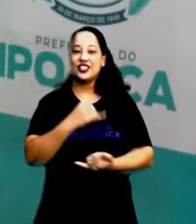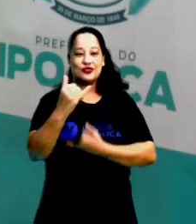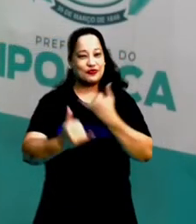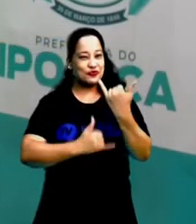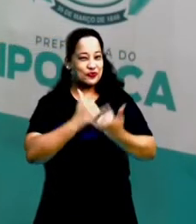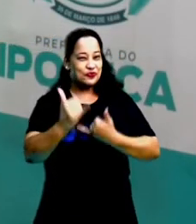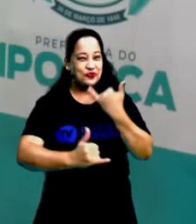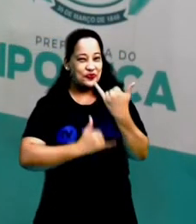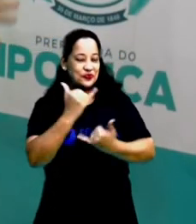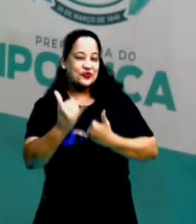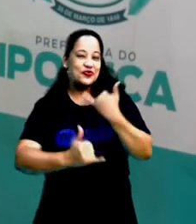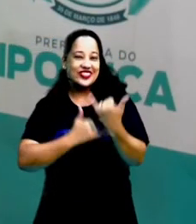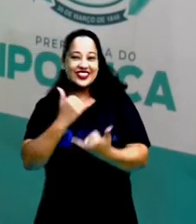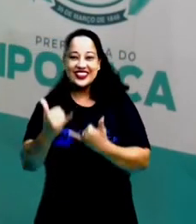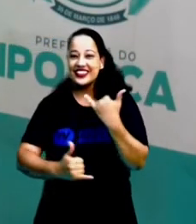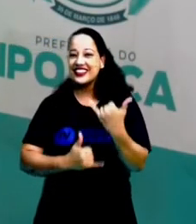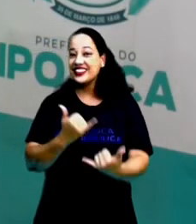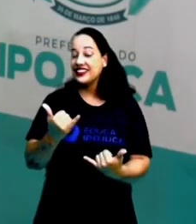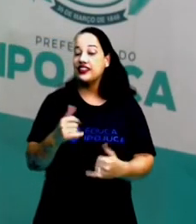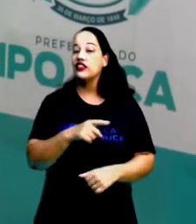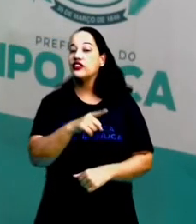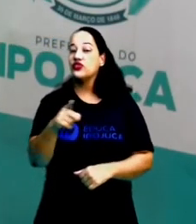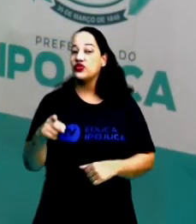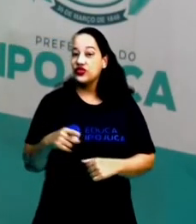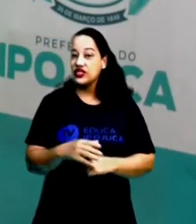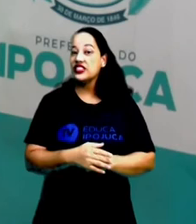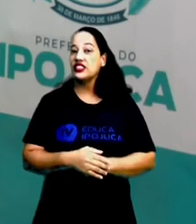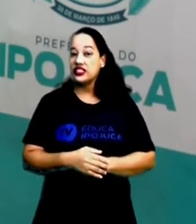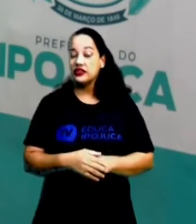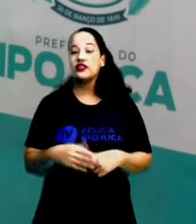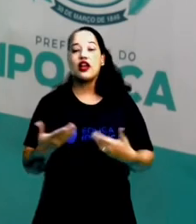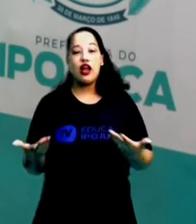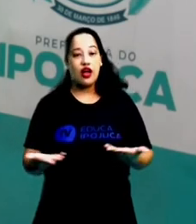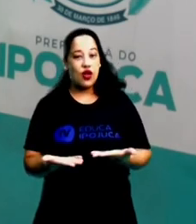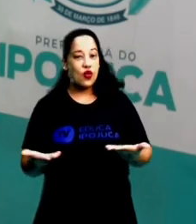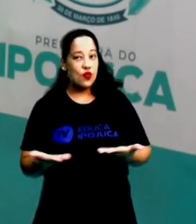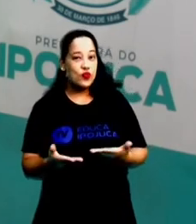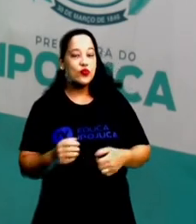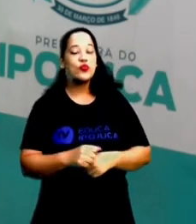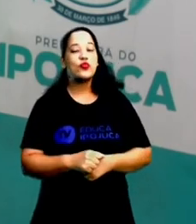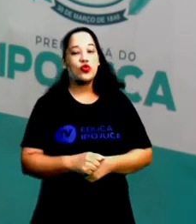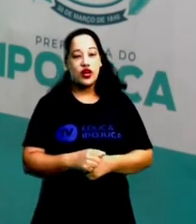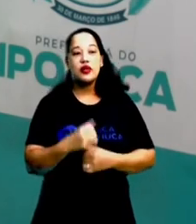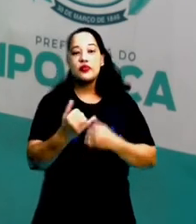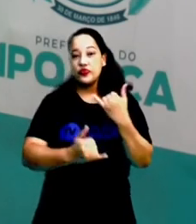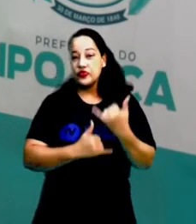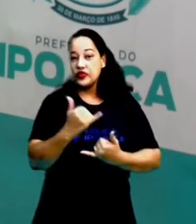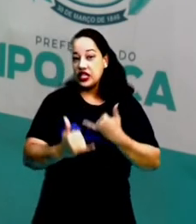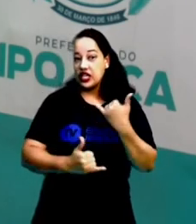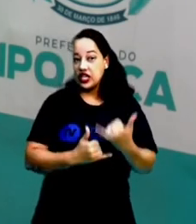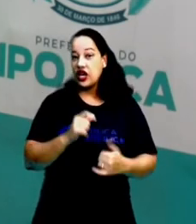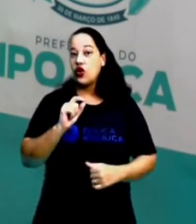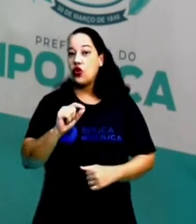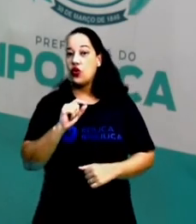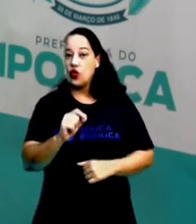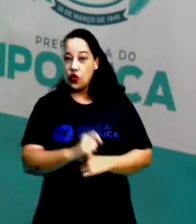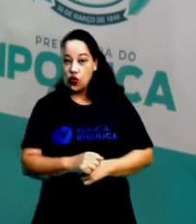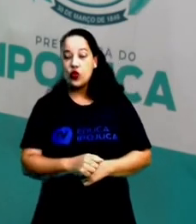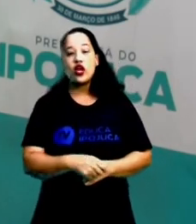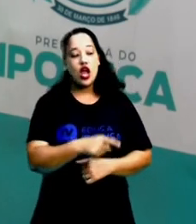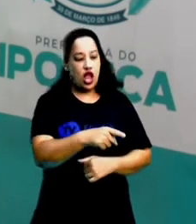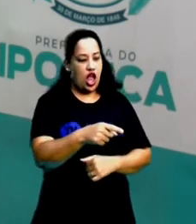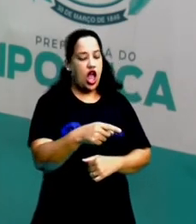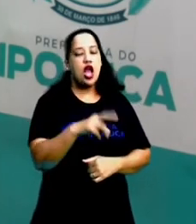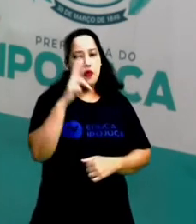brincadeira. Você aí ó, irá brincar com a professora, a brincadeira seu mestre mandou.